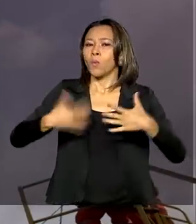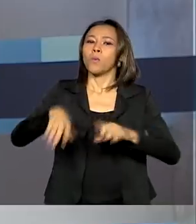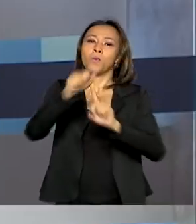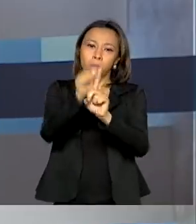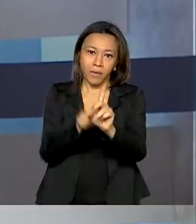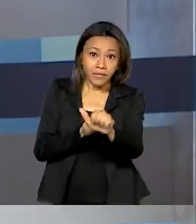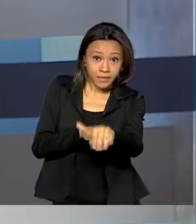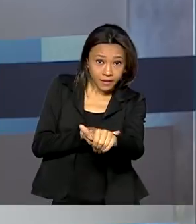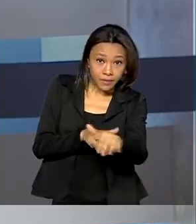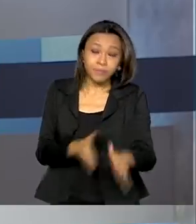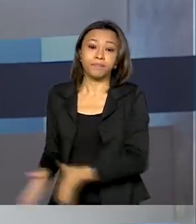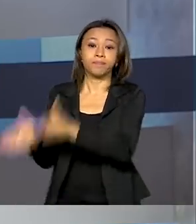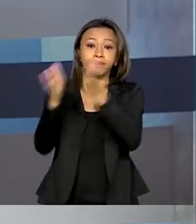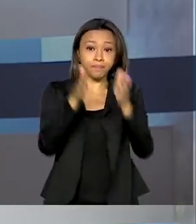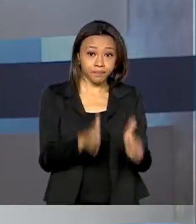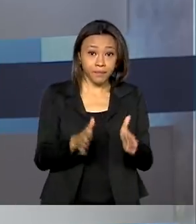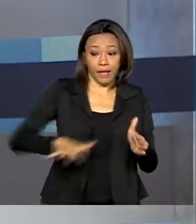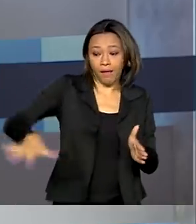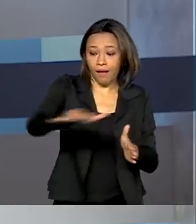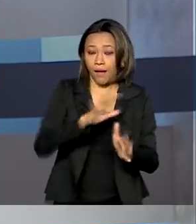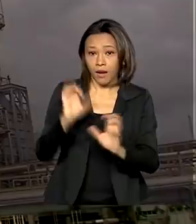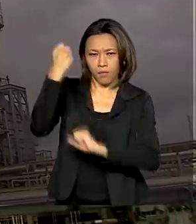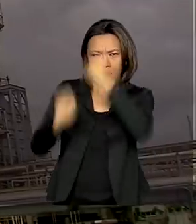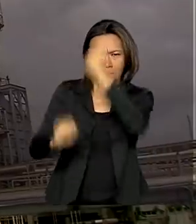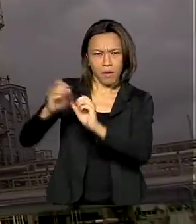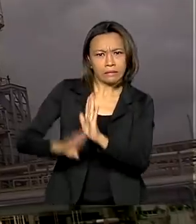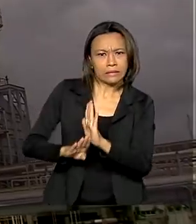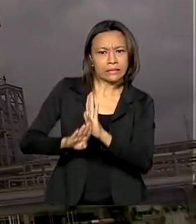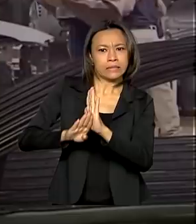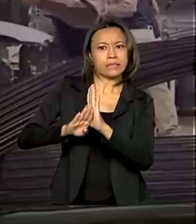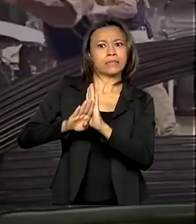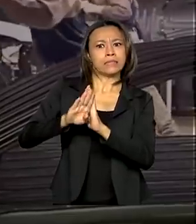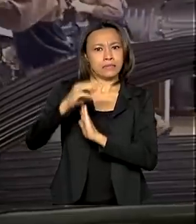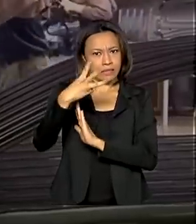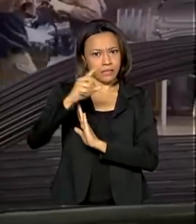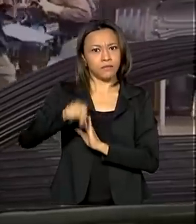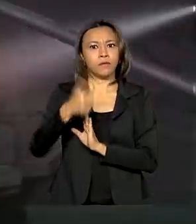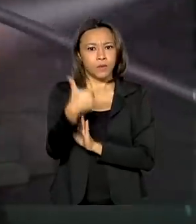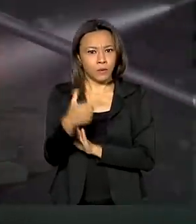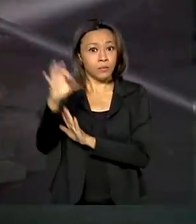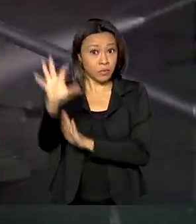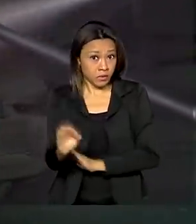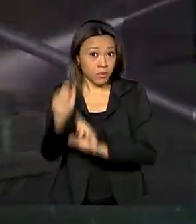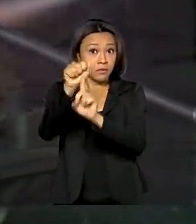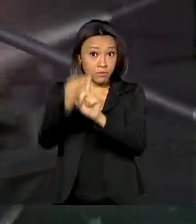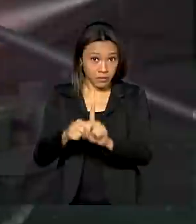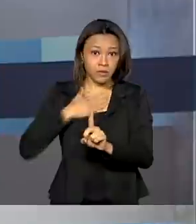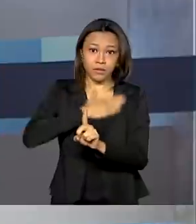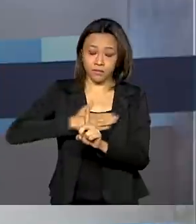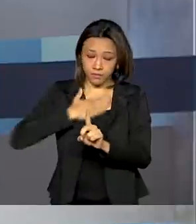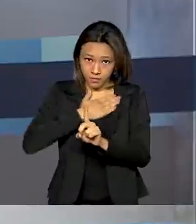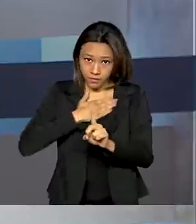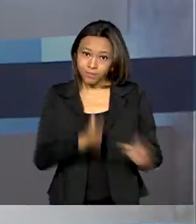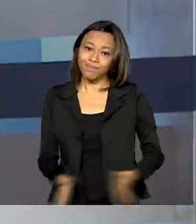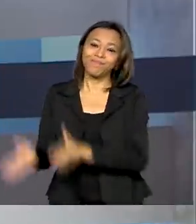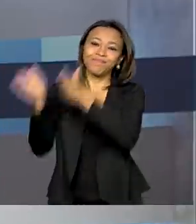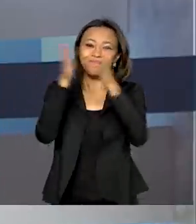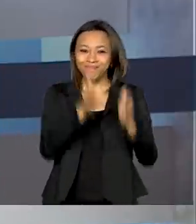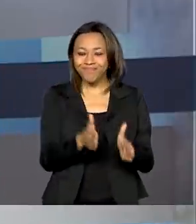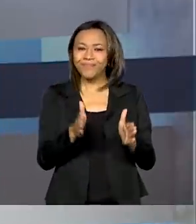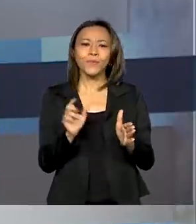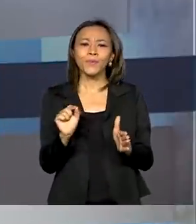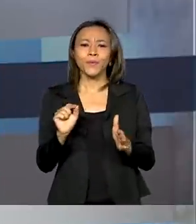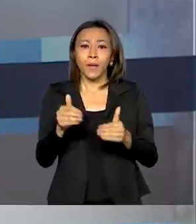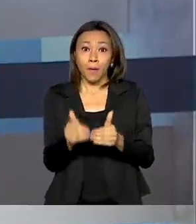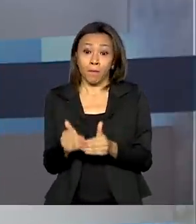setembro. Produção industrial tem alta de 3,2% em agosto. E veja também,